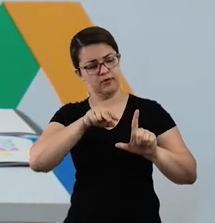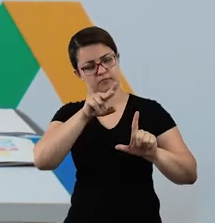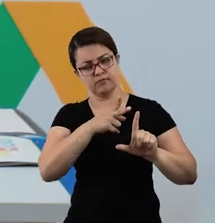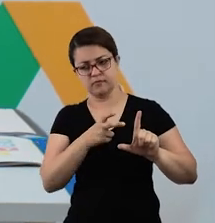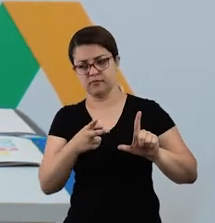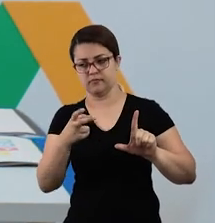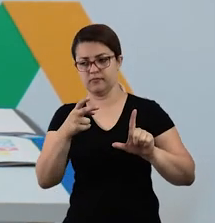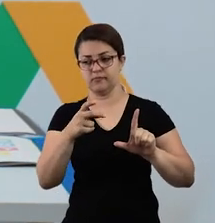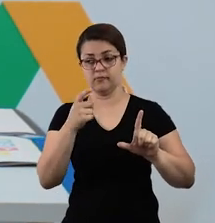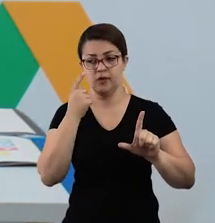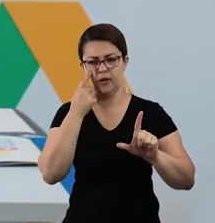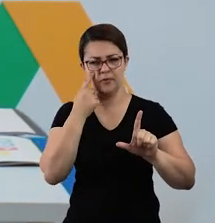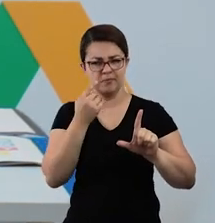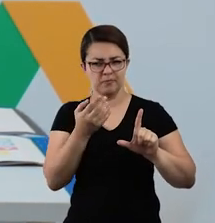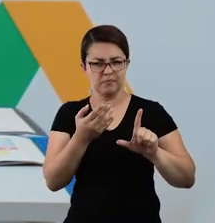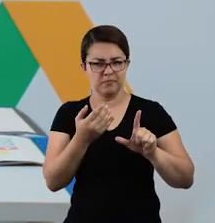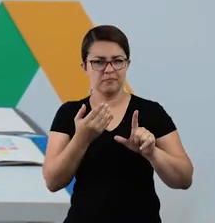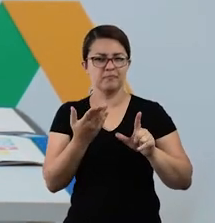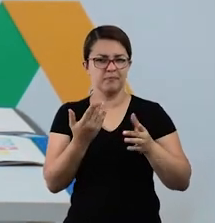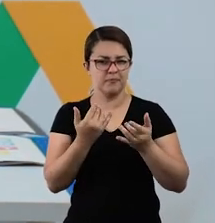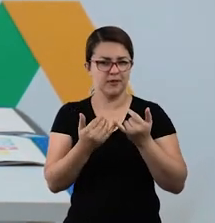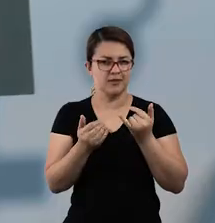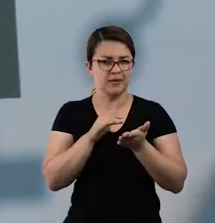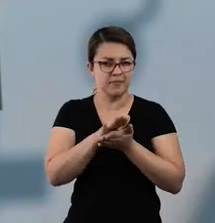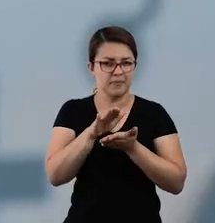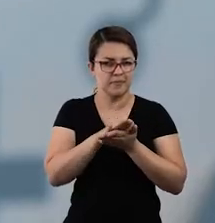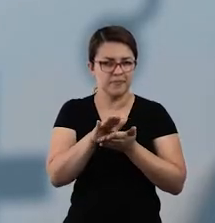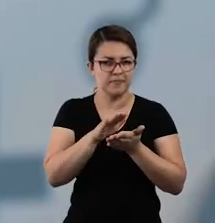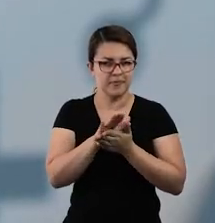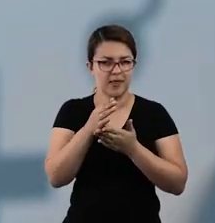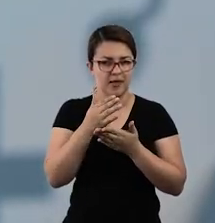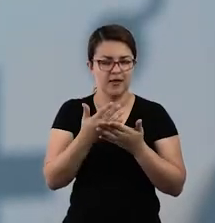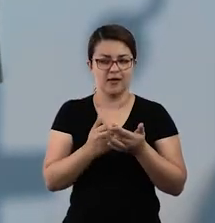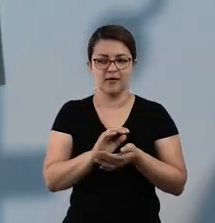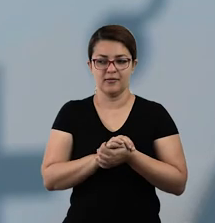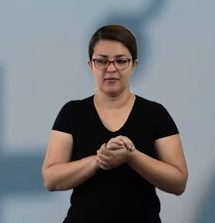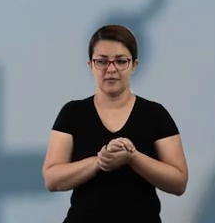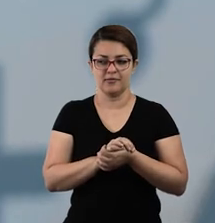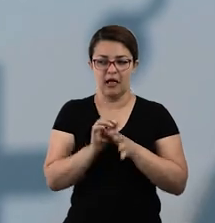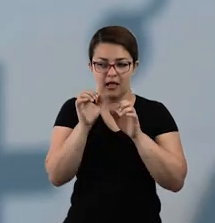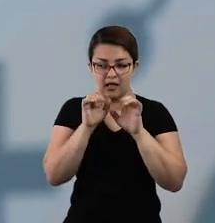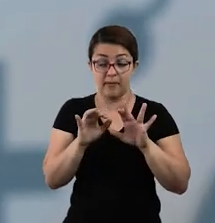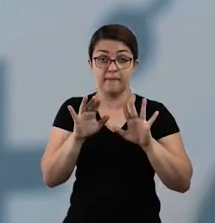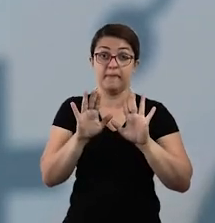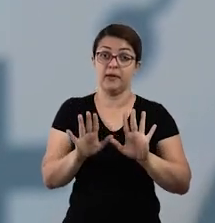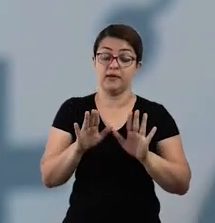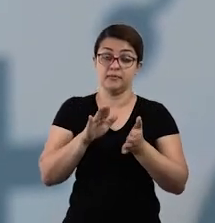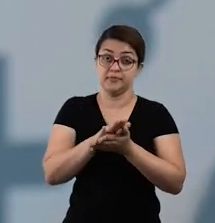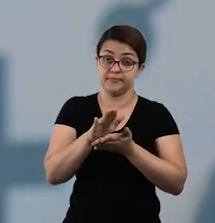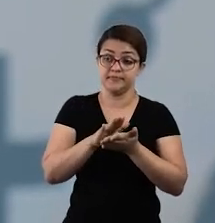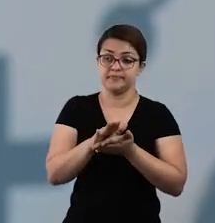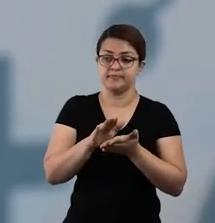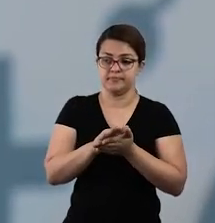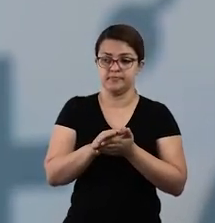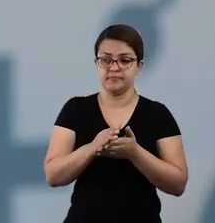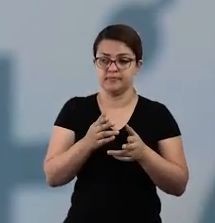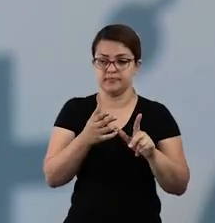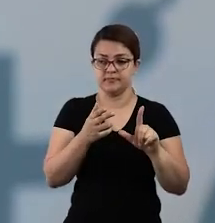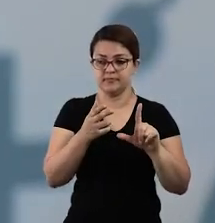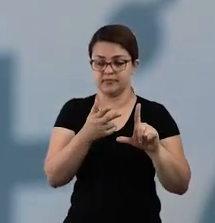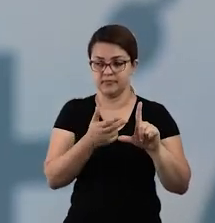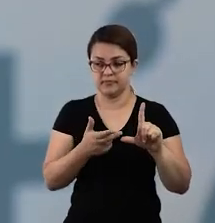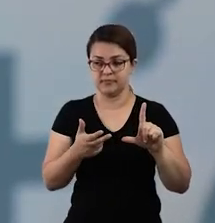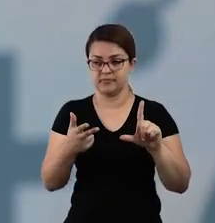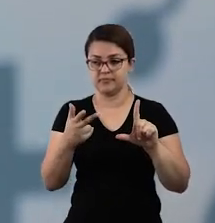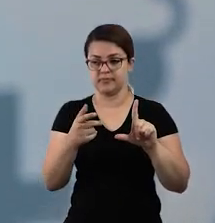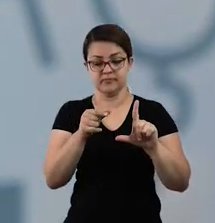imagem, na impressão, ele sai um pouco apagadinho, tá? Mas no quadro de rotina de vocês ele está mais nítido e dá para separar melhor as cores. E aqui do